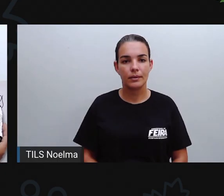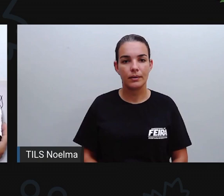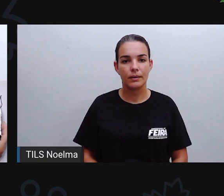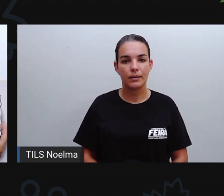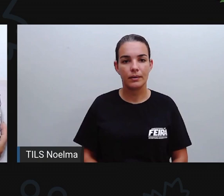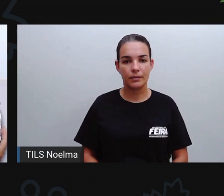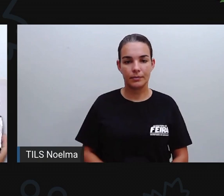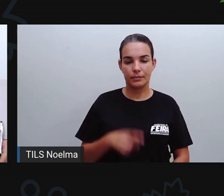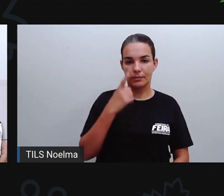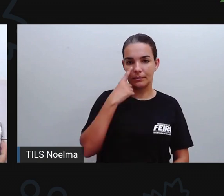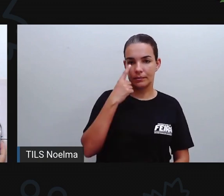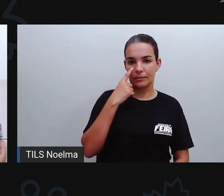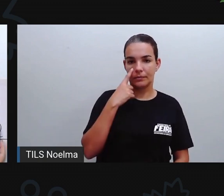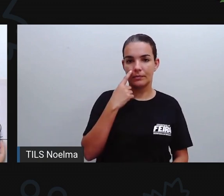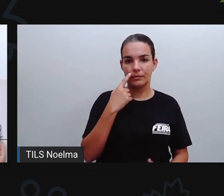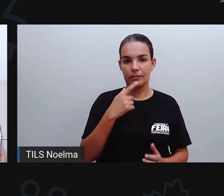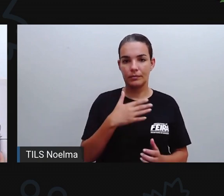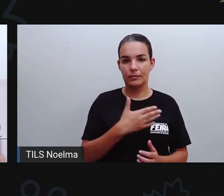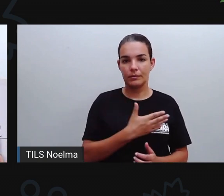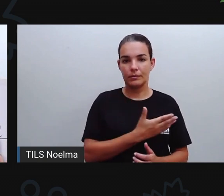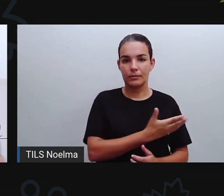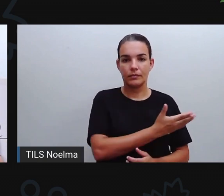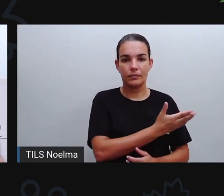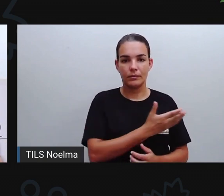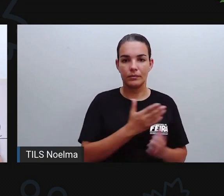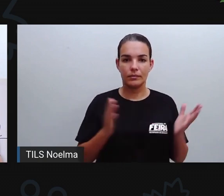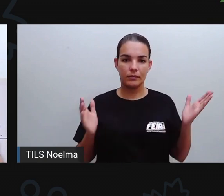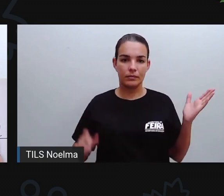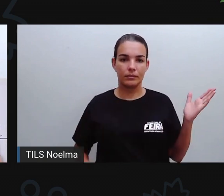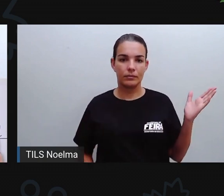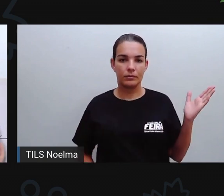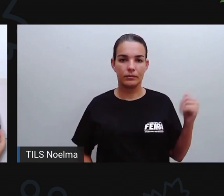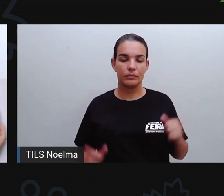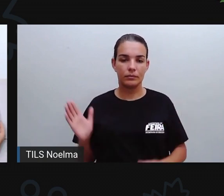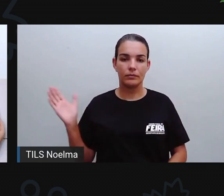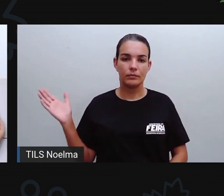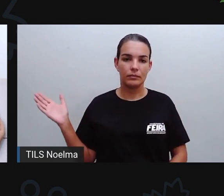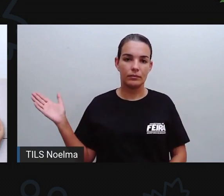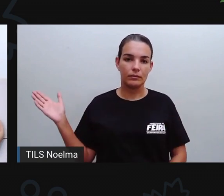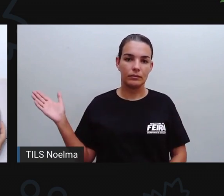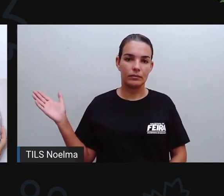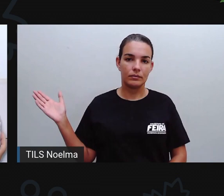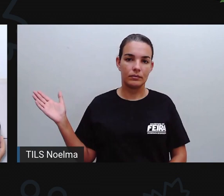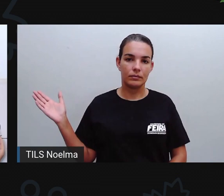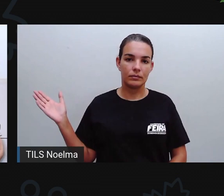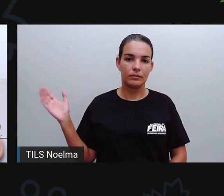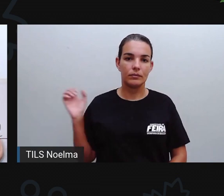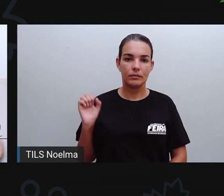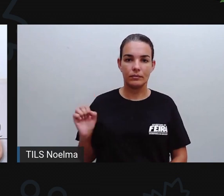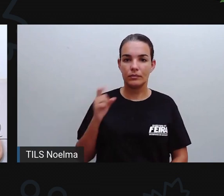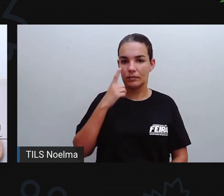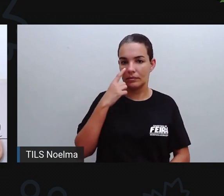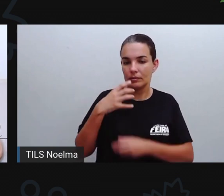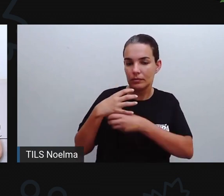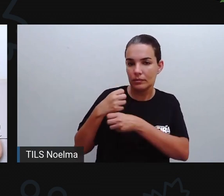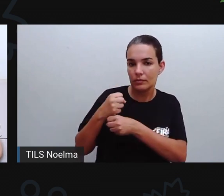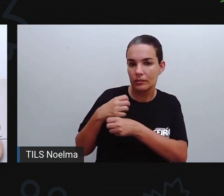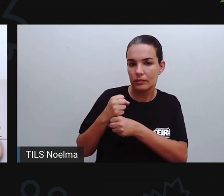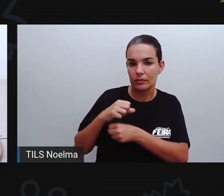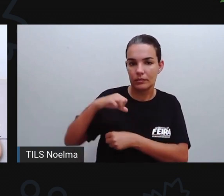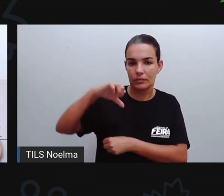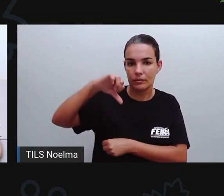9 mais 5, mais 2, certo? 9 mais 5,